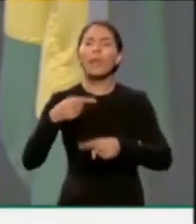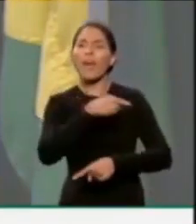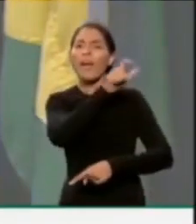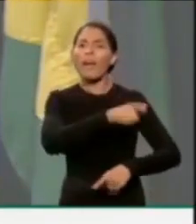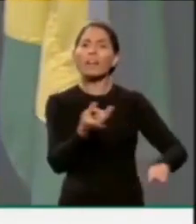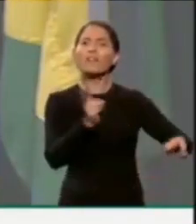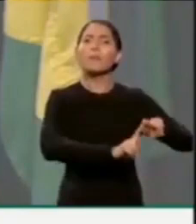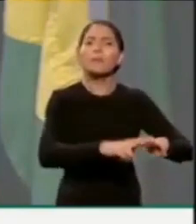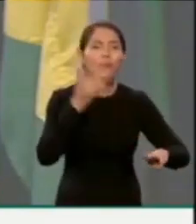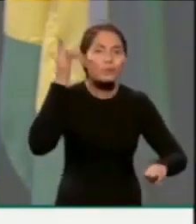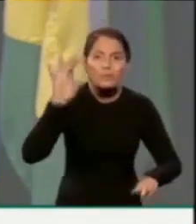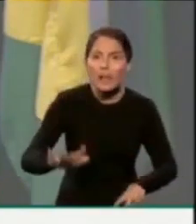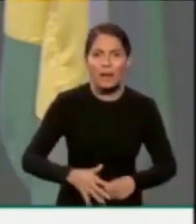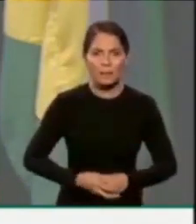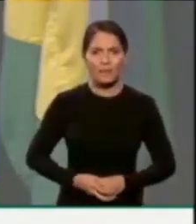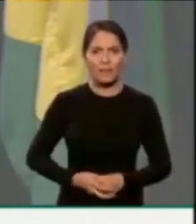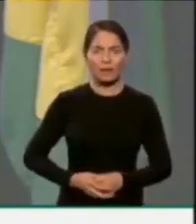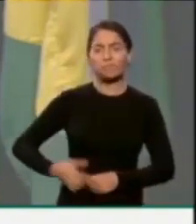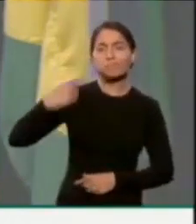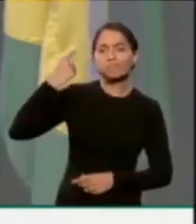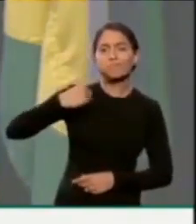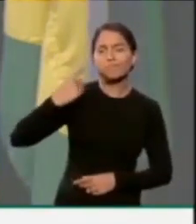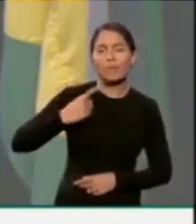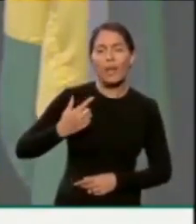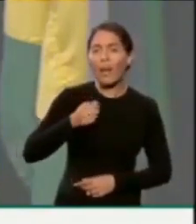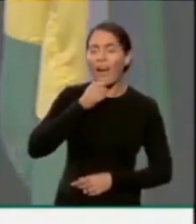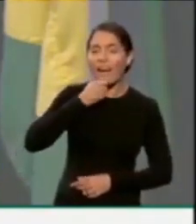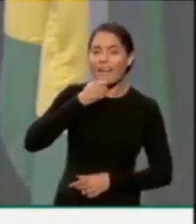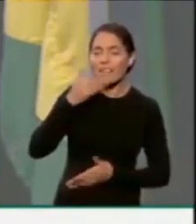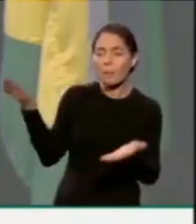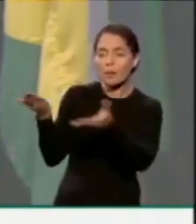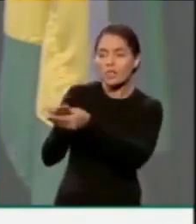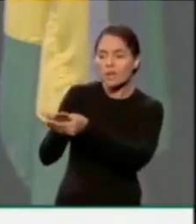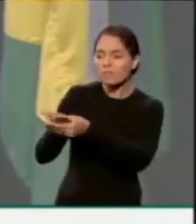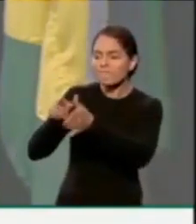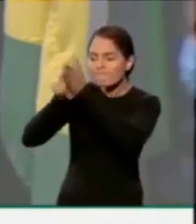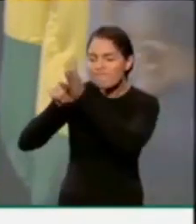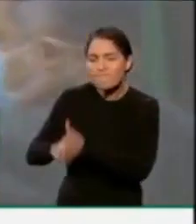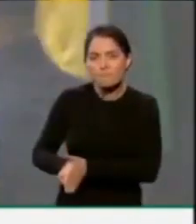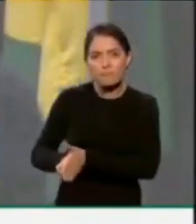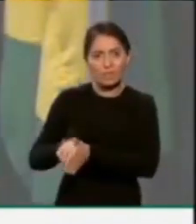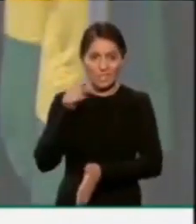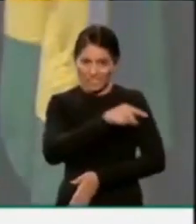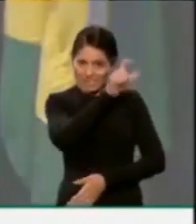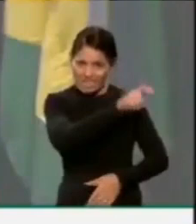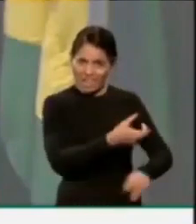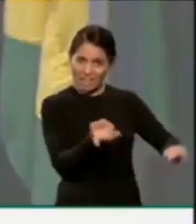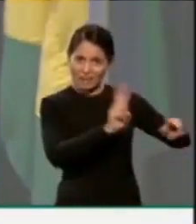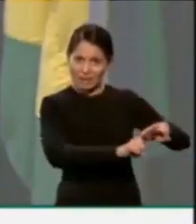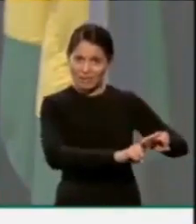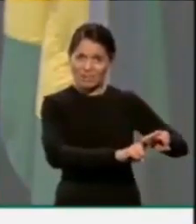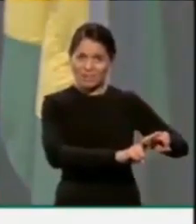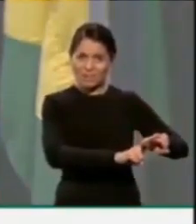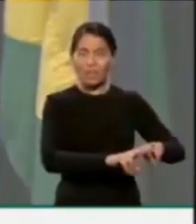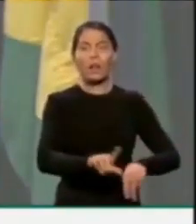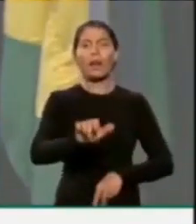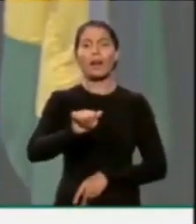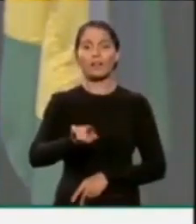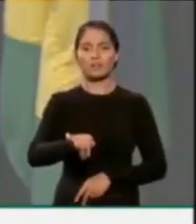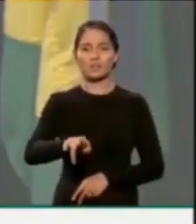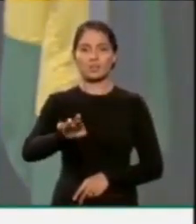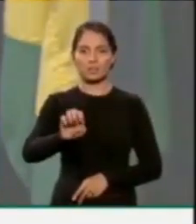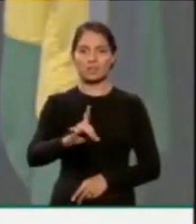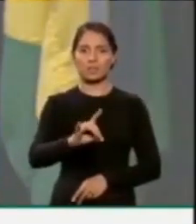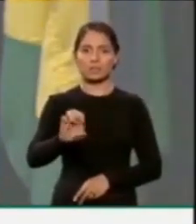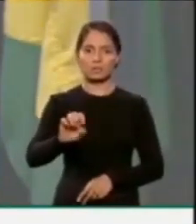ele foi preso. Seus advogados não tiveram acesso aos autos. Hoje, ele está preso. Alexandre de Moraes prorrogou